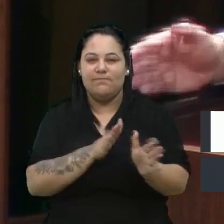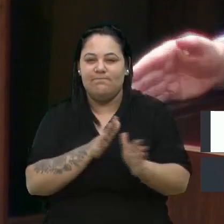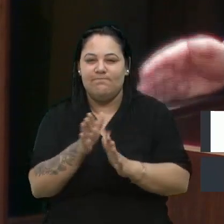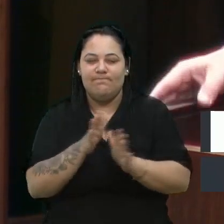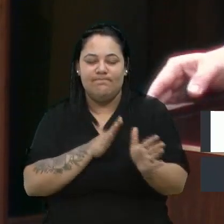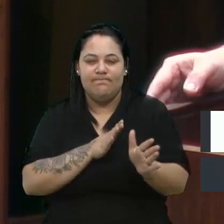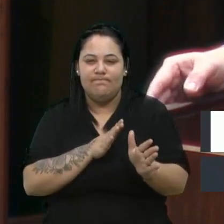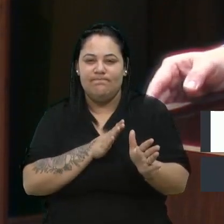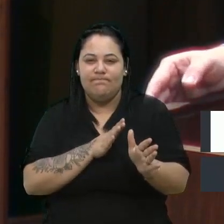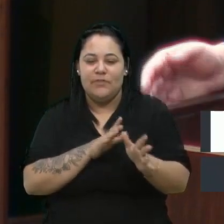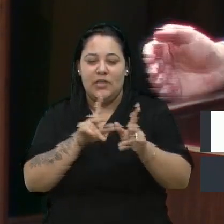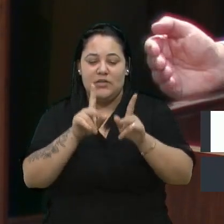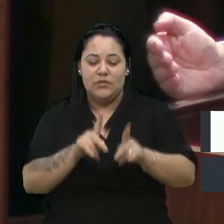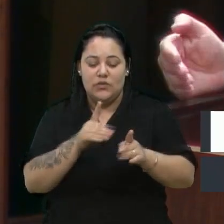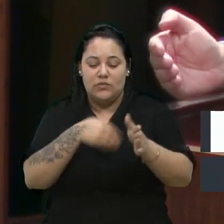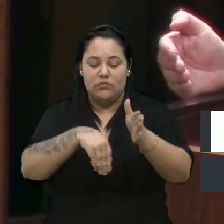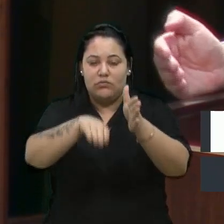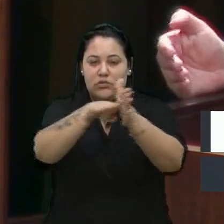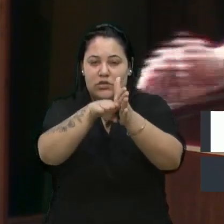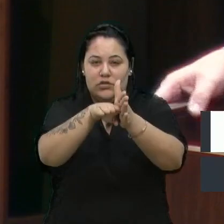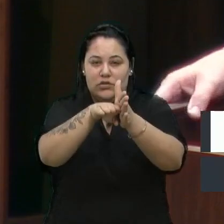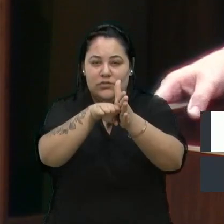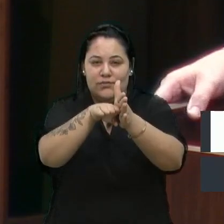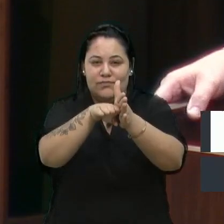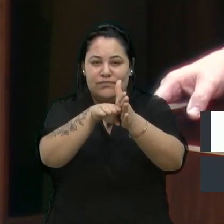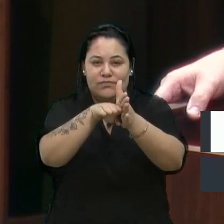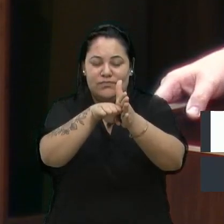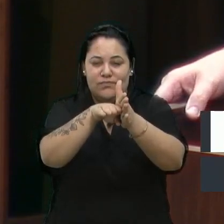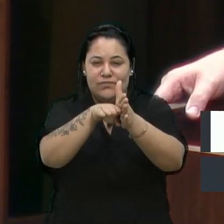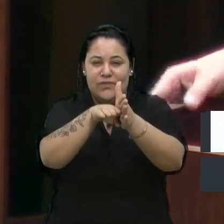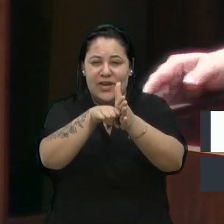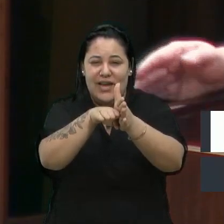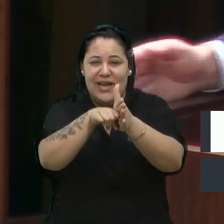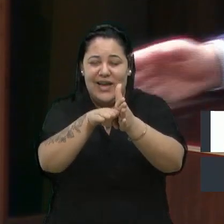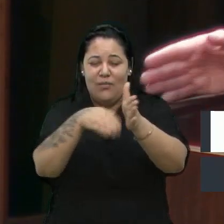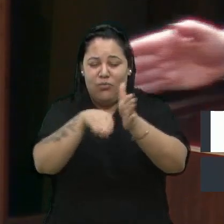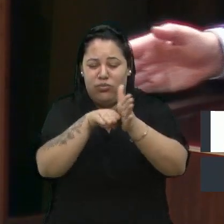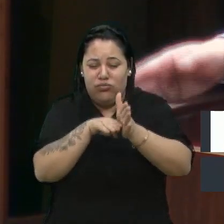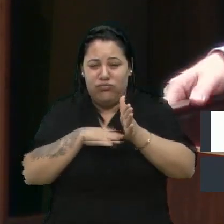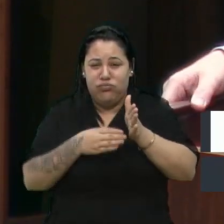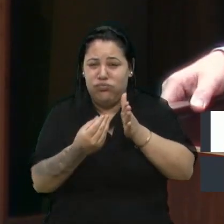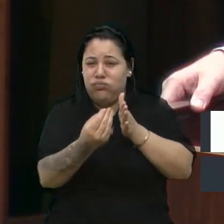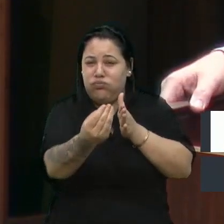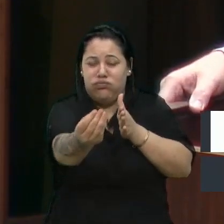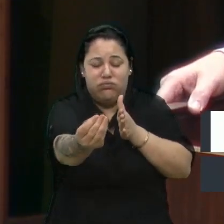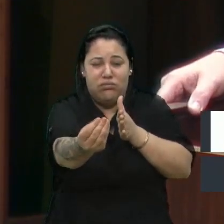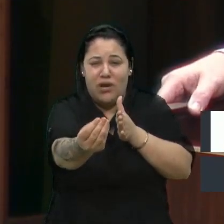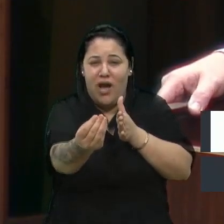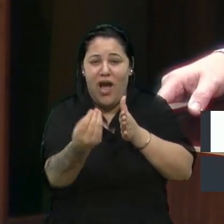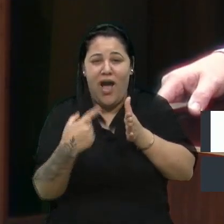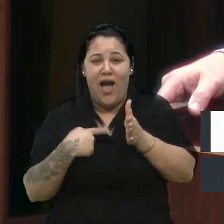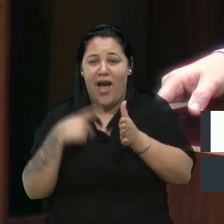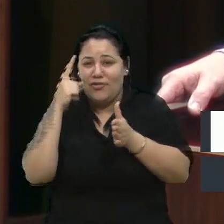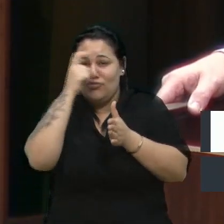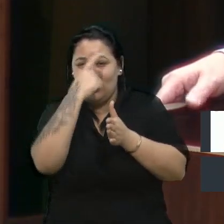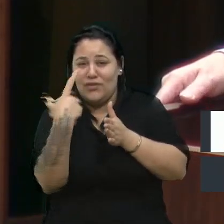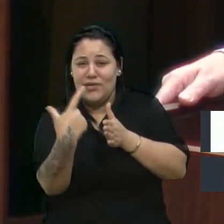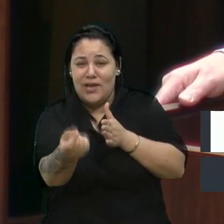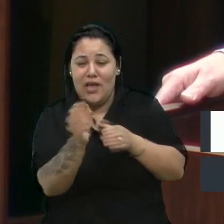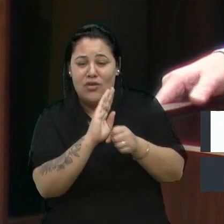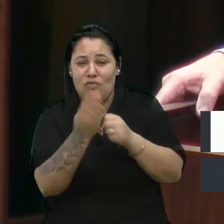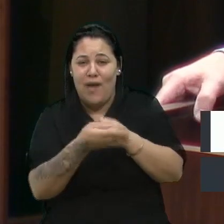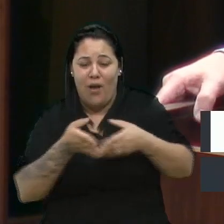o pessoal estacionando os veículos, inclusive impedindo o acesso dos moradores, ou a saída dos moradores ali para aquela rua. Então,